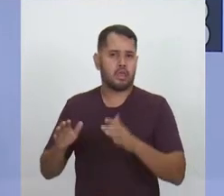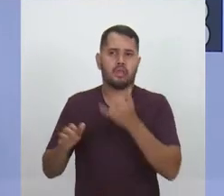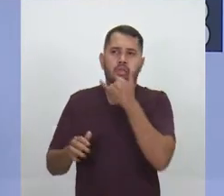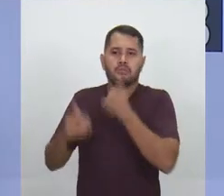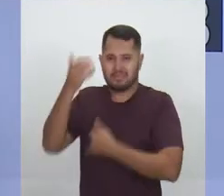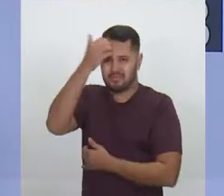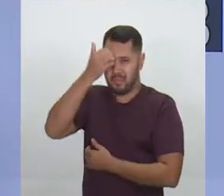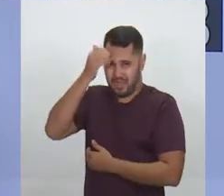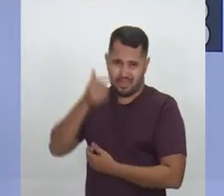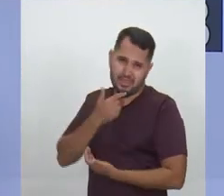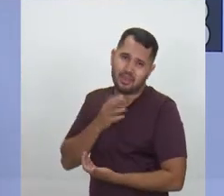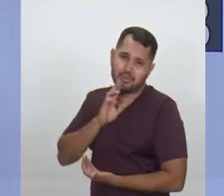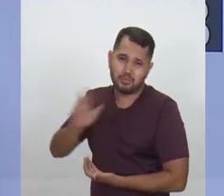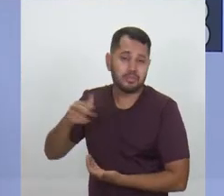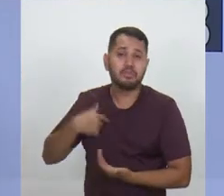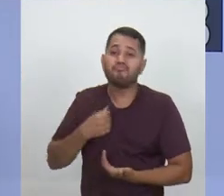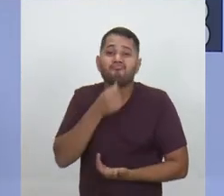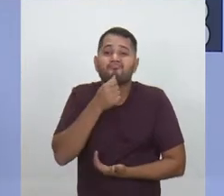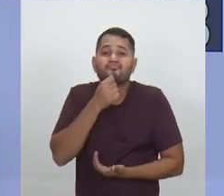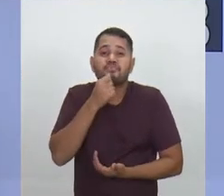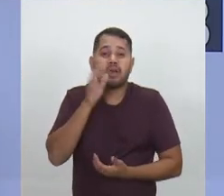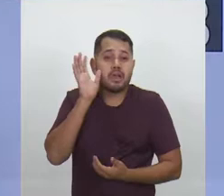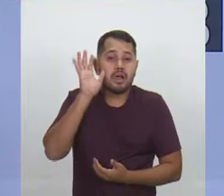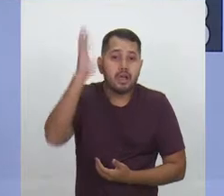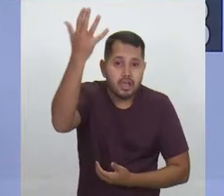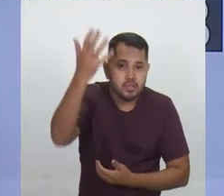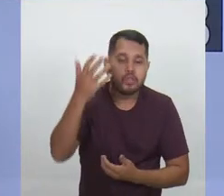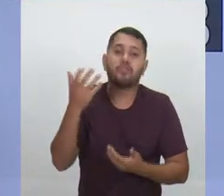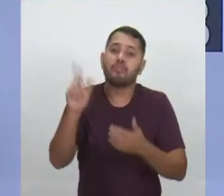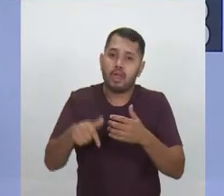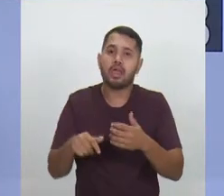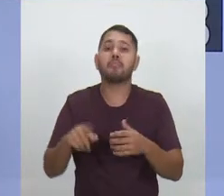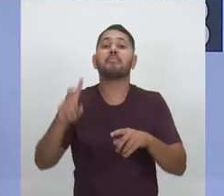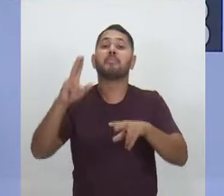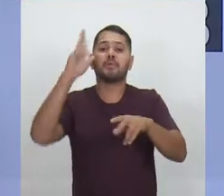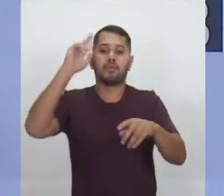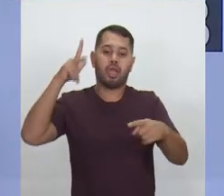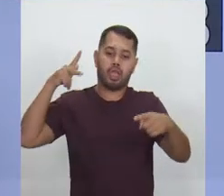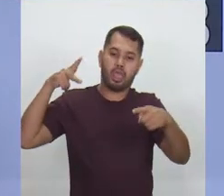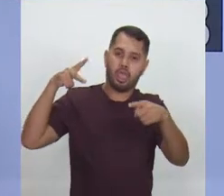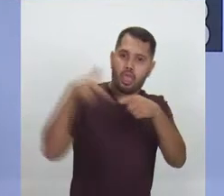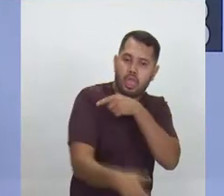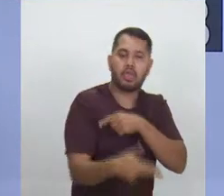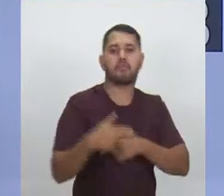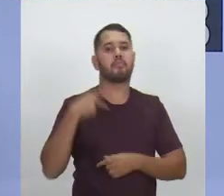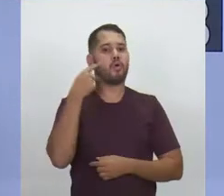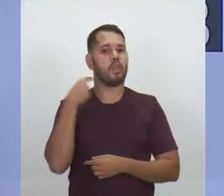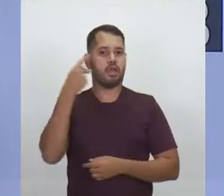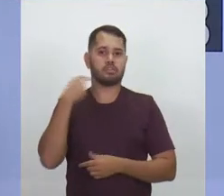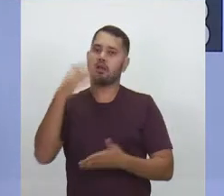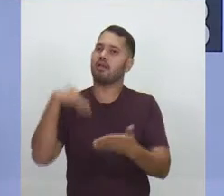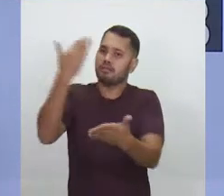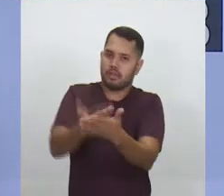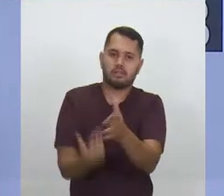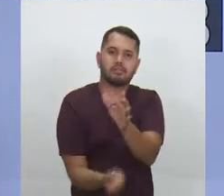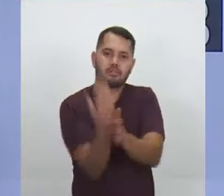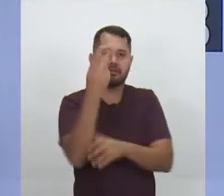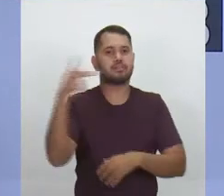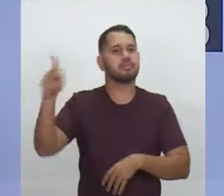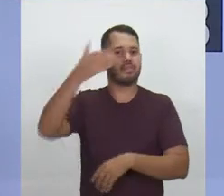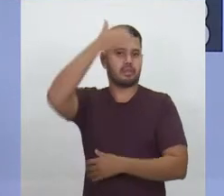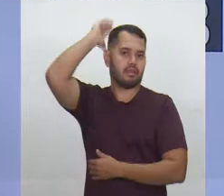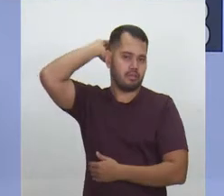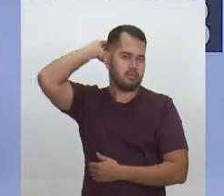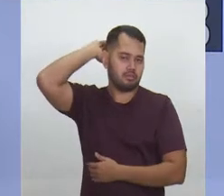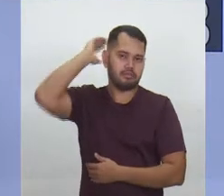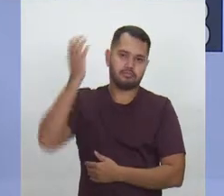alternativa para o Brasil se nós não rompermos com esta política que vem sendo implementada pelo governo Temer.